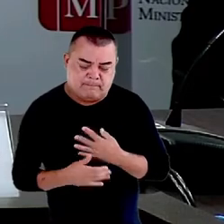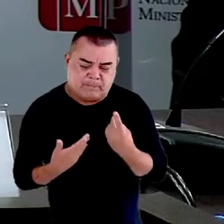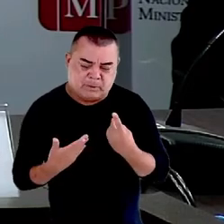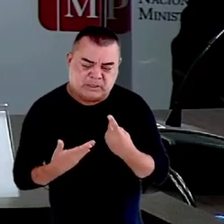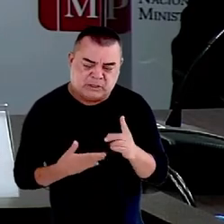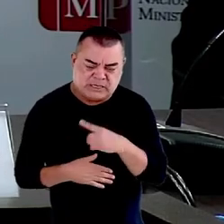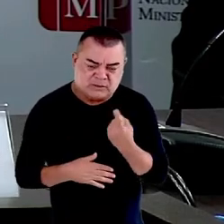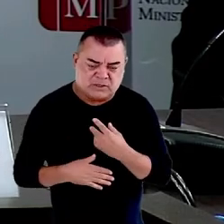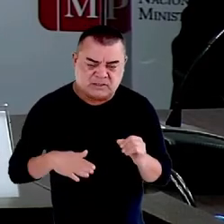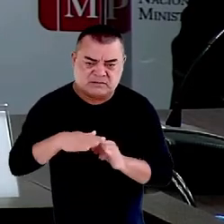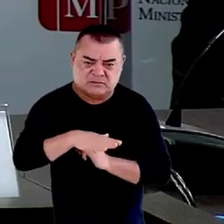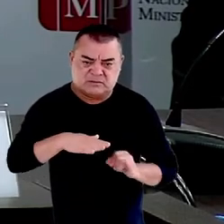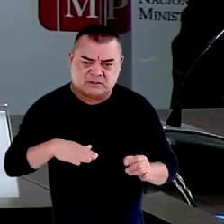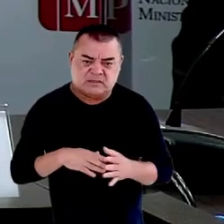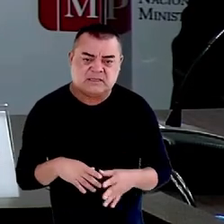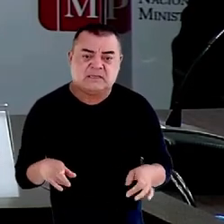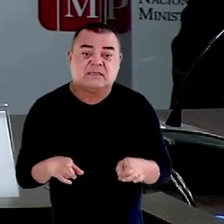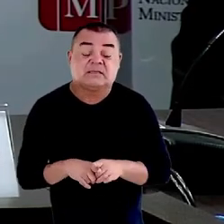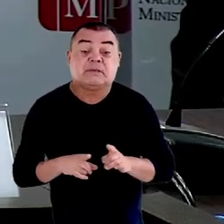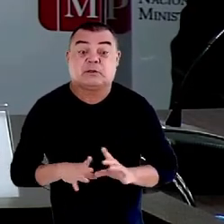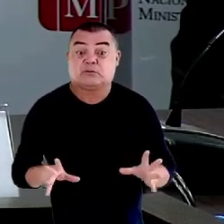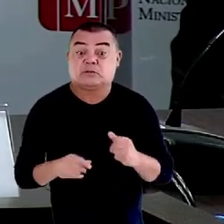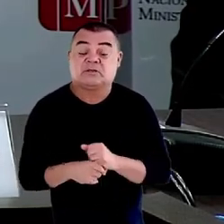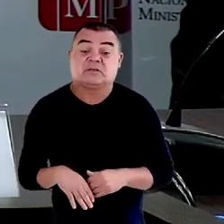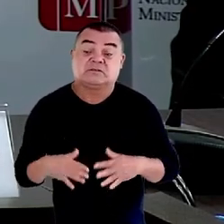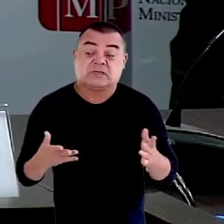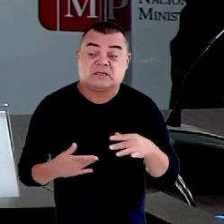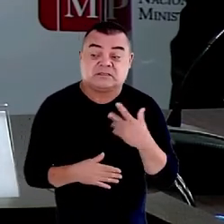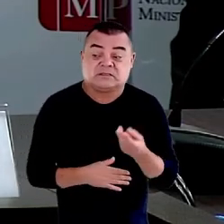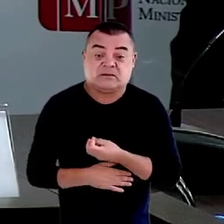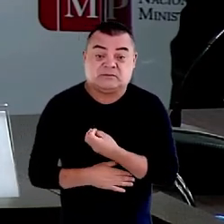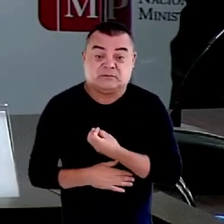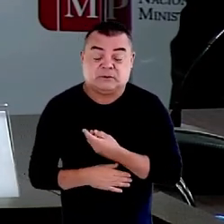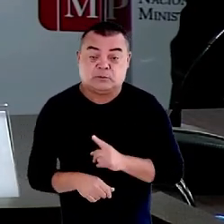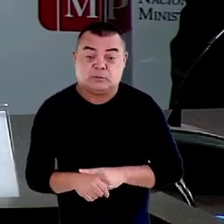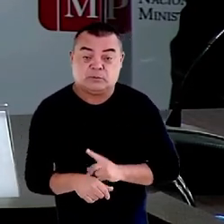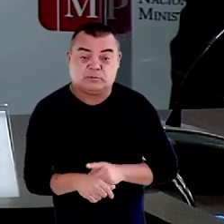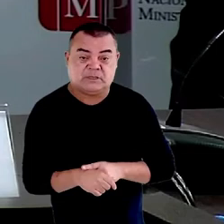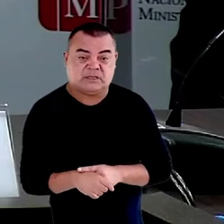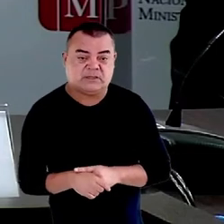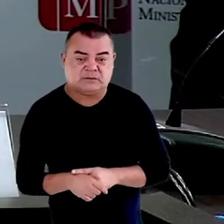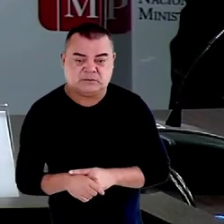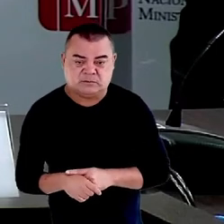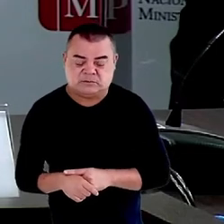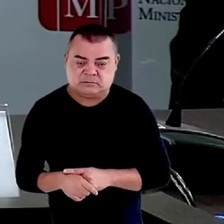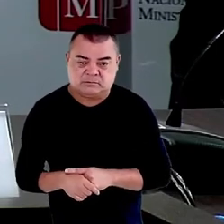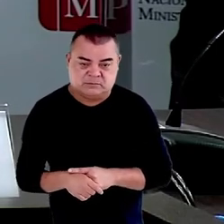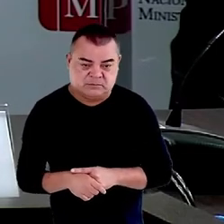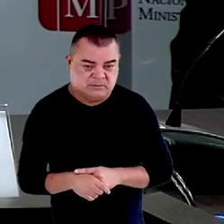e as nossas funções. Só que a gente está vivendo um momento extremamente